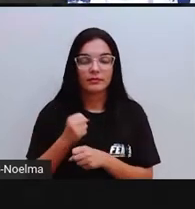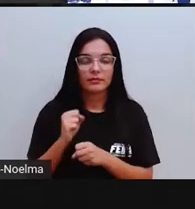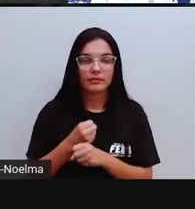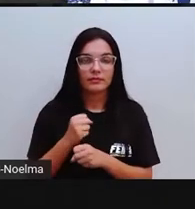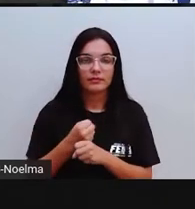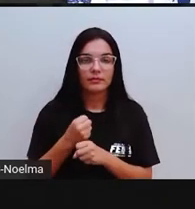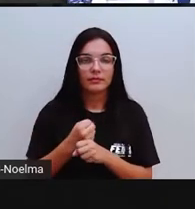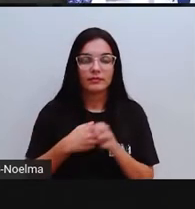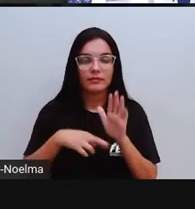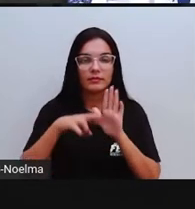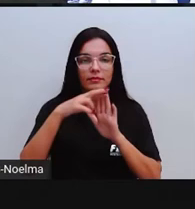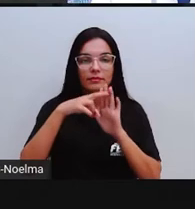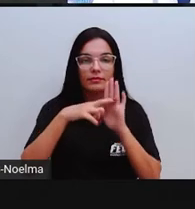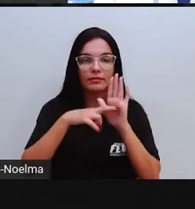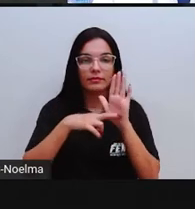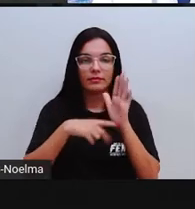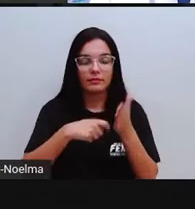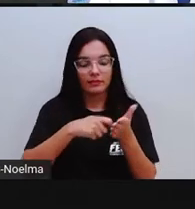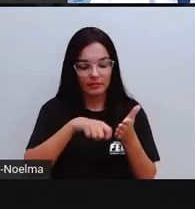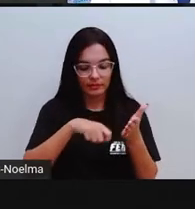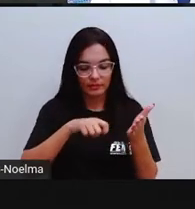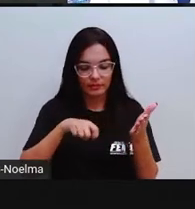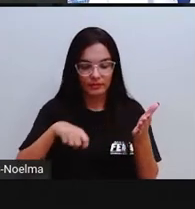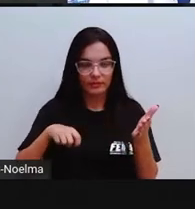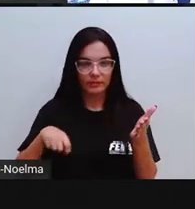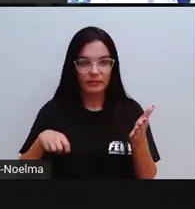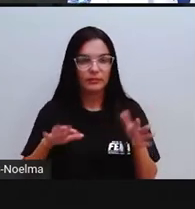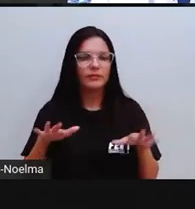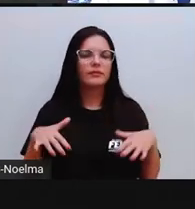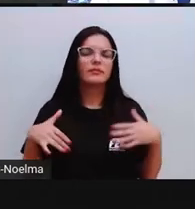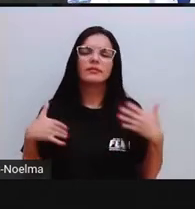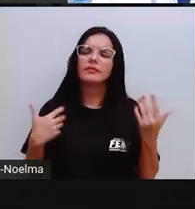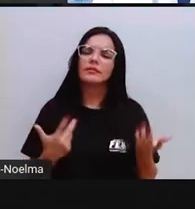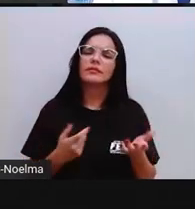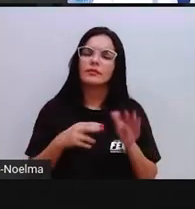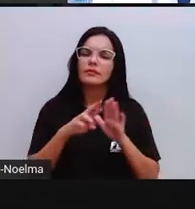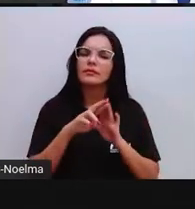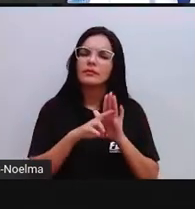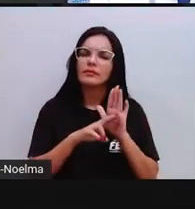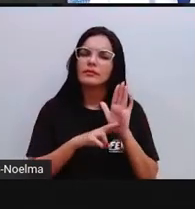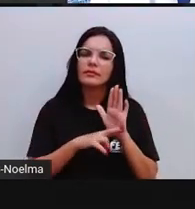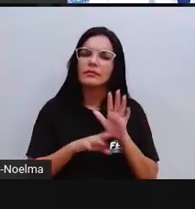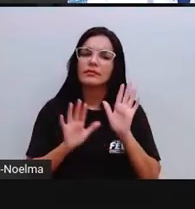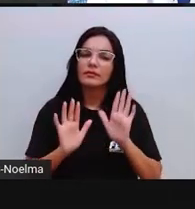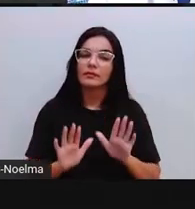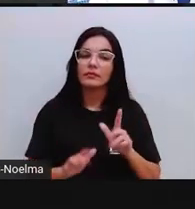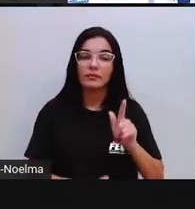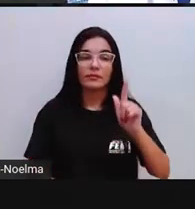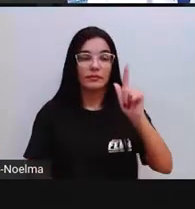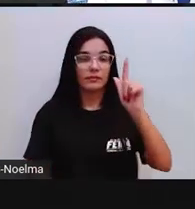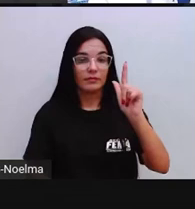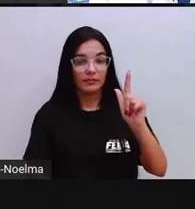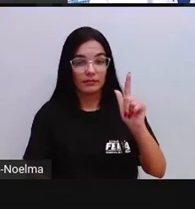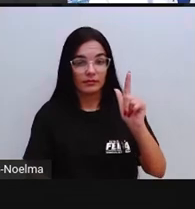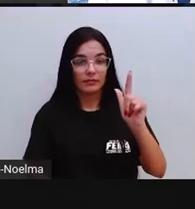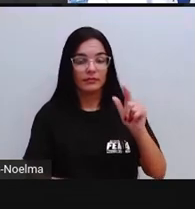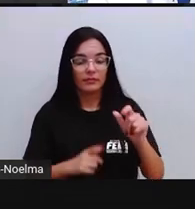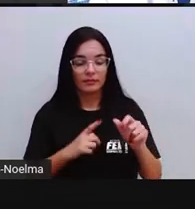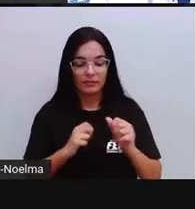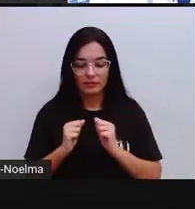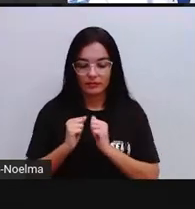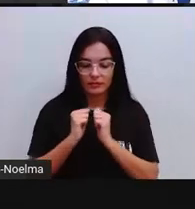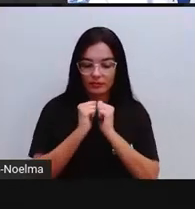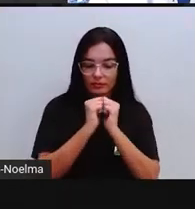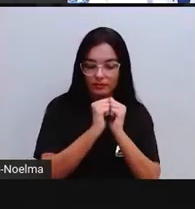ortográfica, tá? Então, quais são essas regrinhas, Pró? A letra G, tá? Quando ela